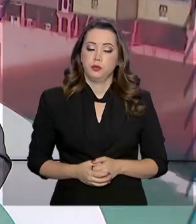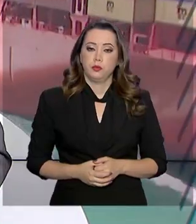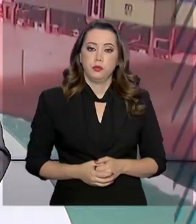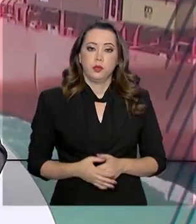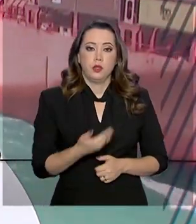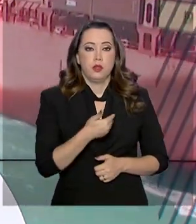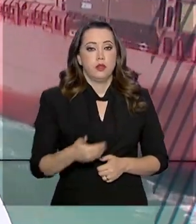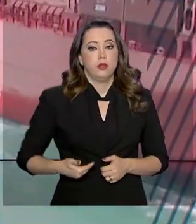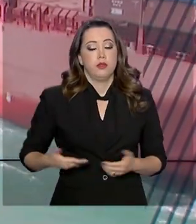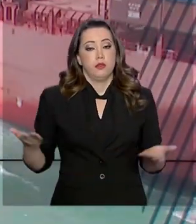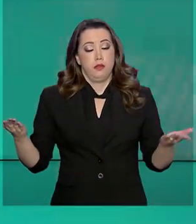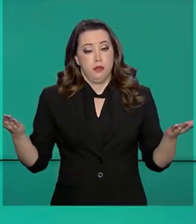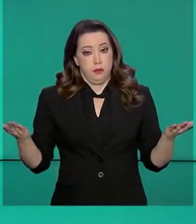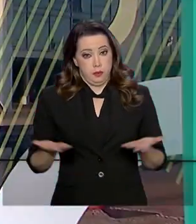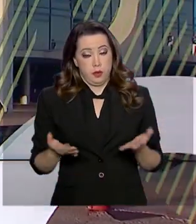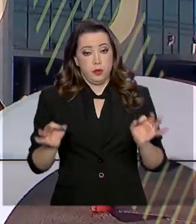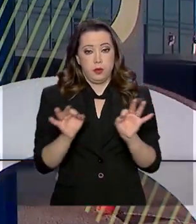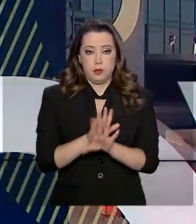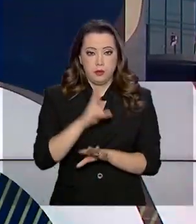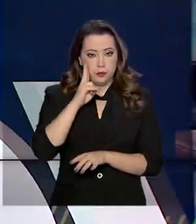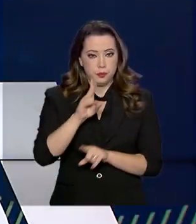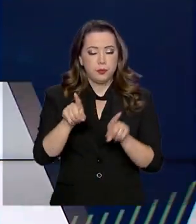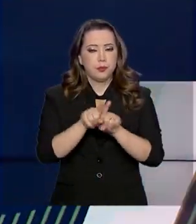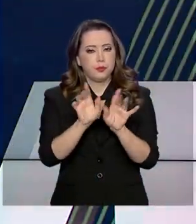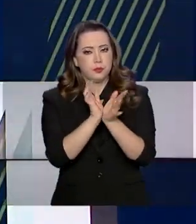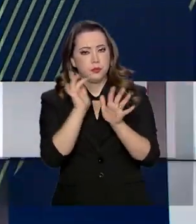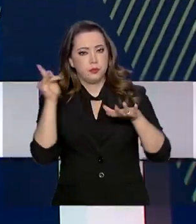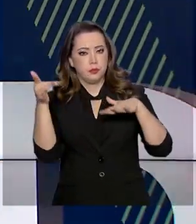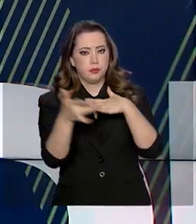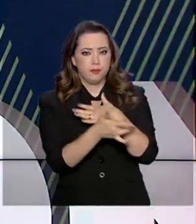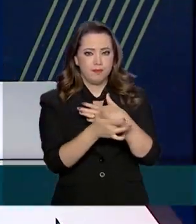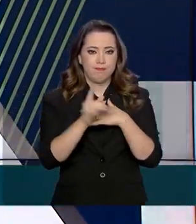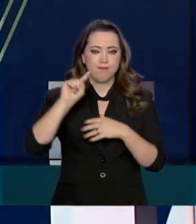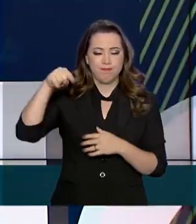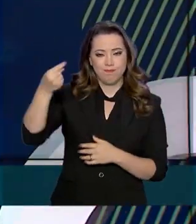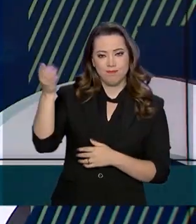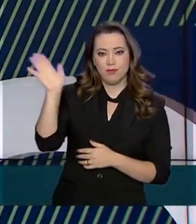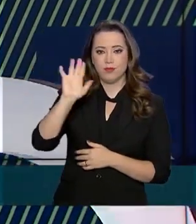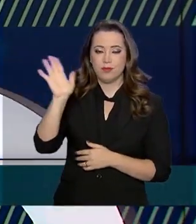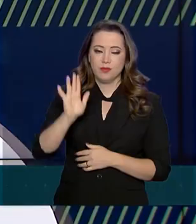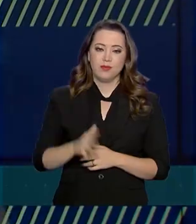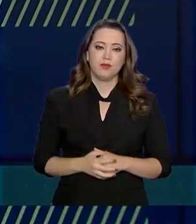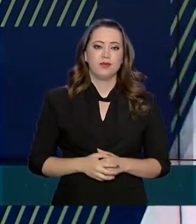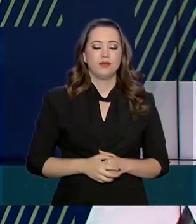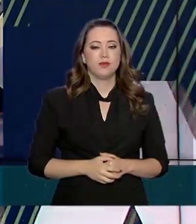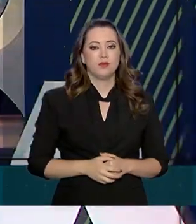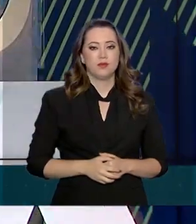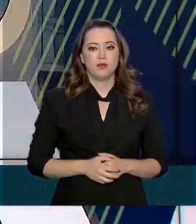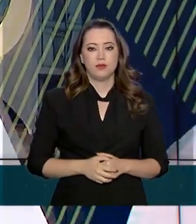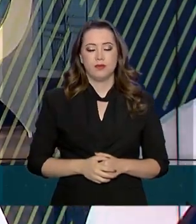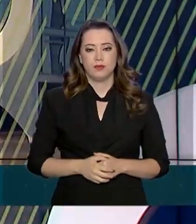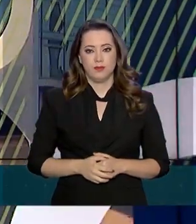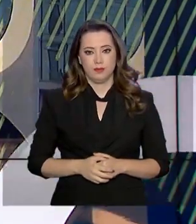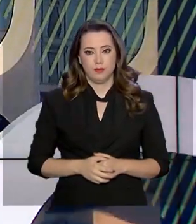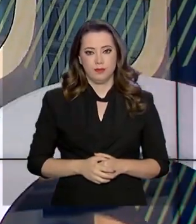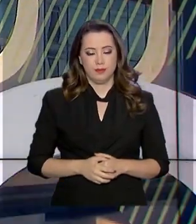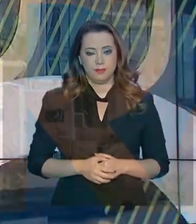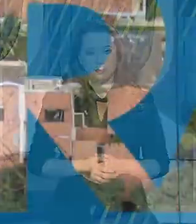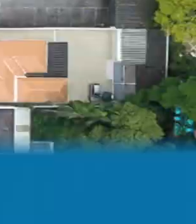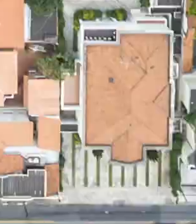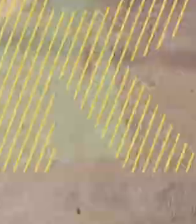O governo agora fica por aqui. Continue nos acompanhando também pelas redes sociais e nos vemos na próxima edição. Até lá!